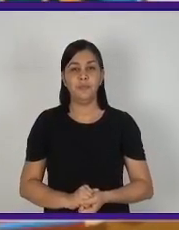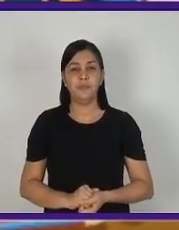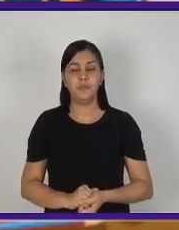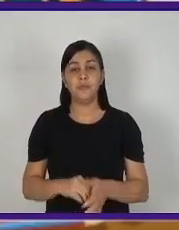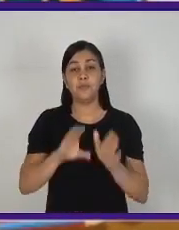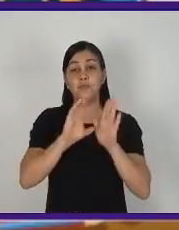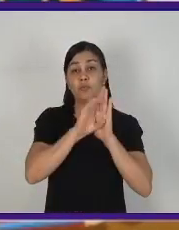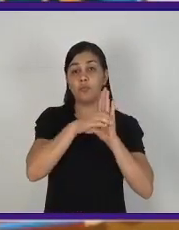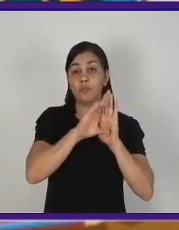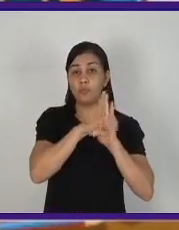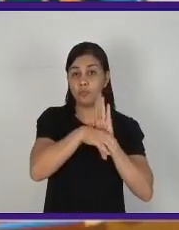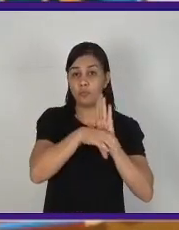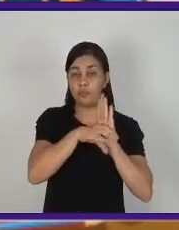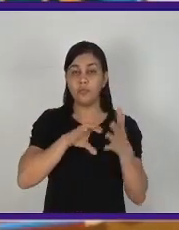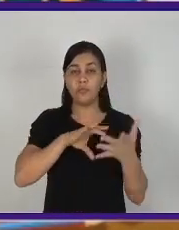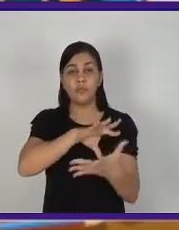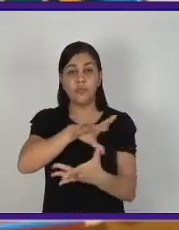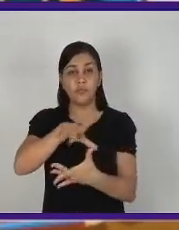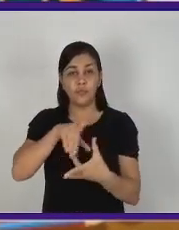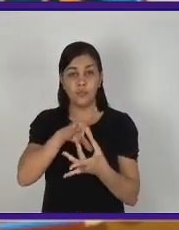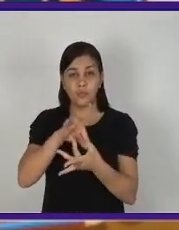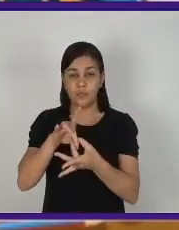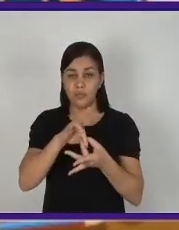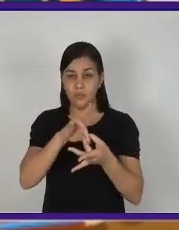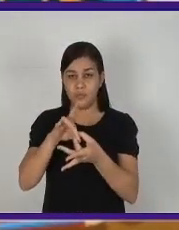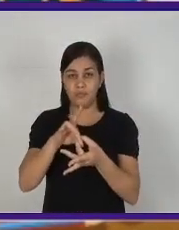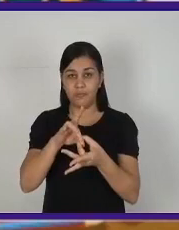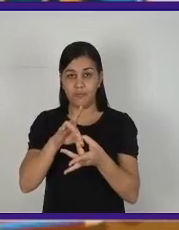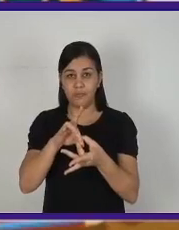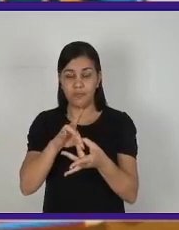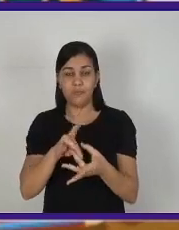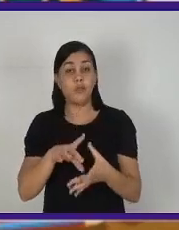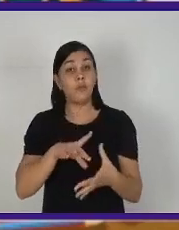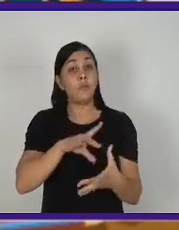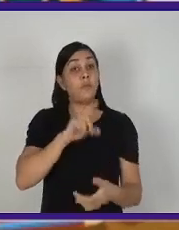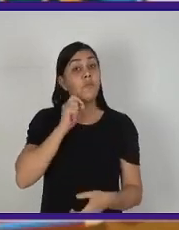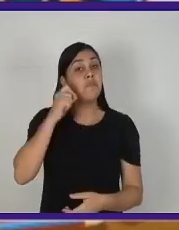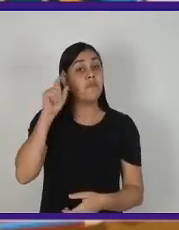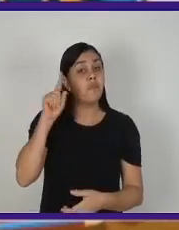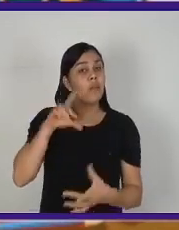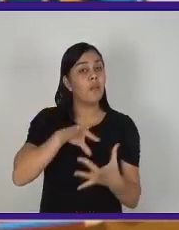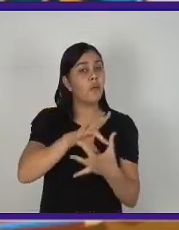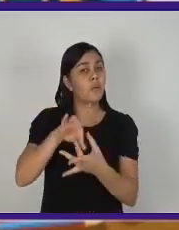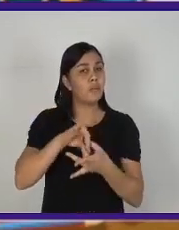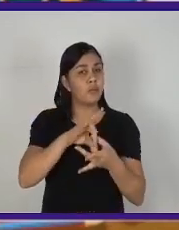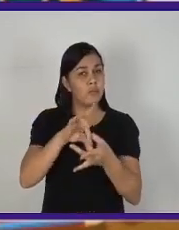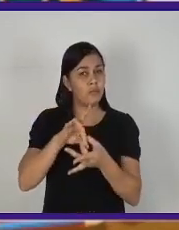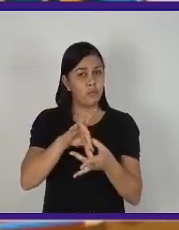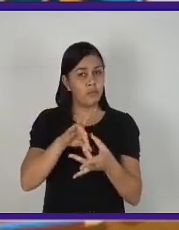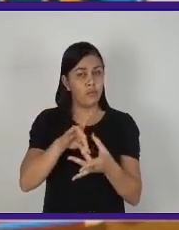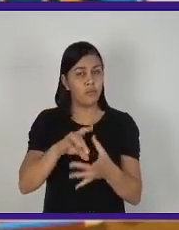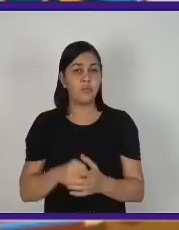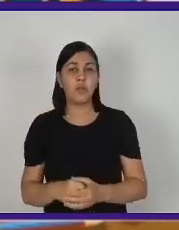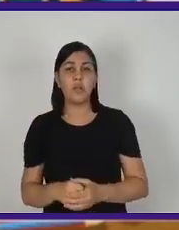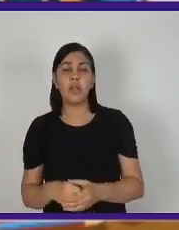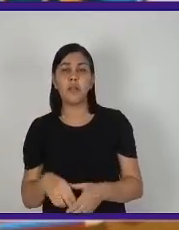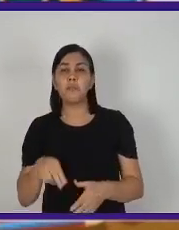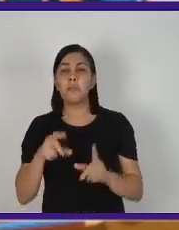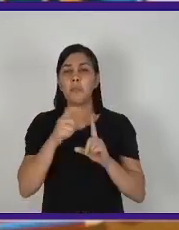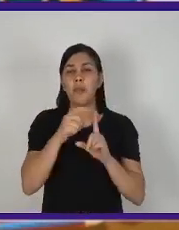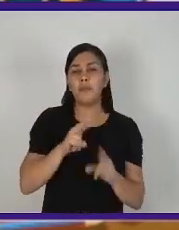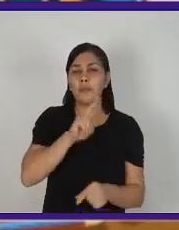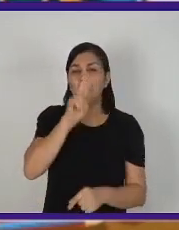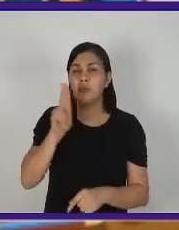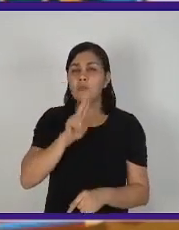O conceito de globalização é o seguinte. A globalização é dos termos mais frequentemente empregados para